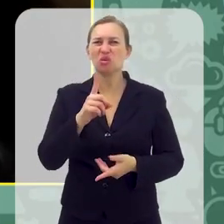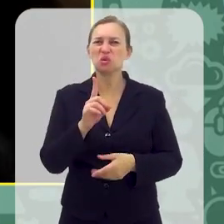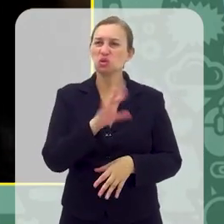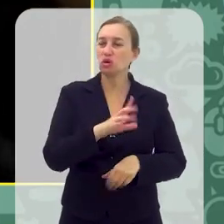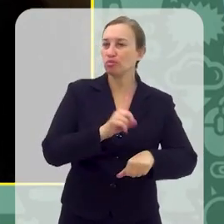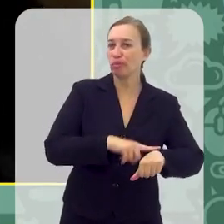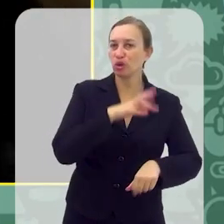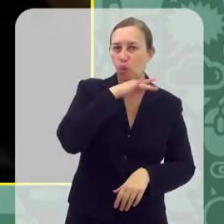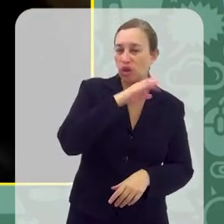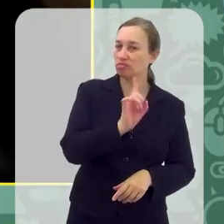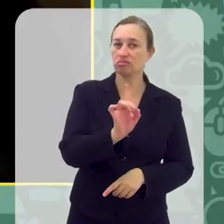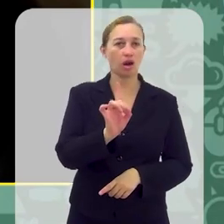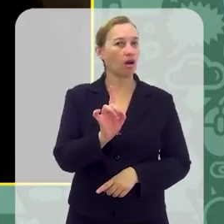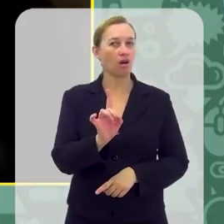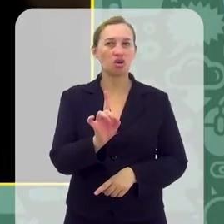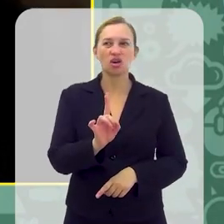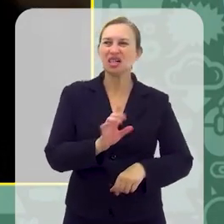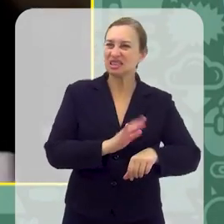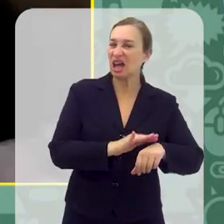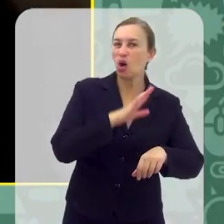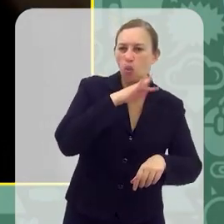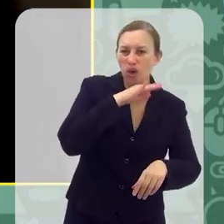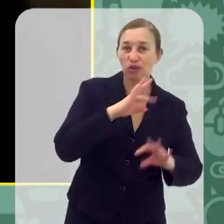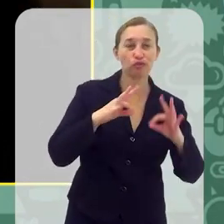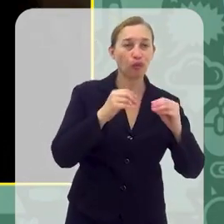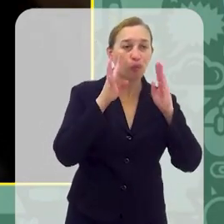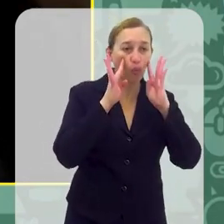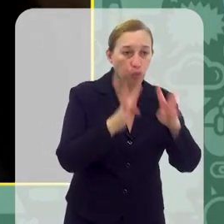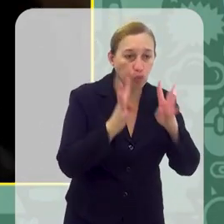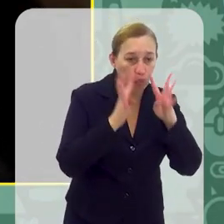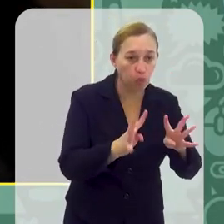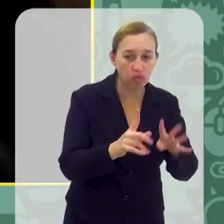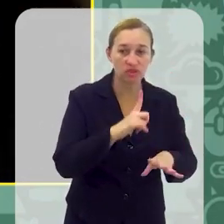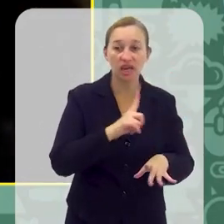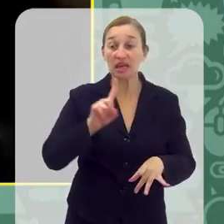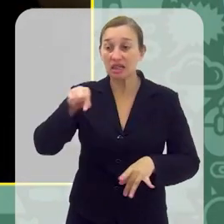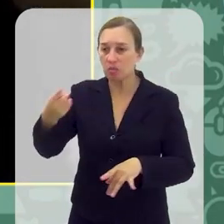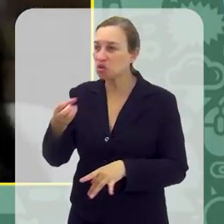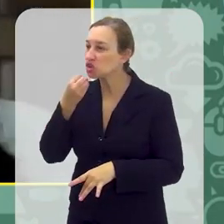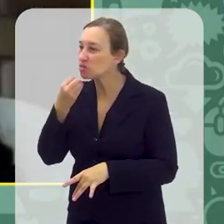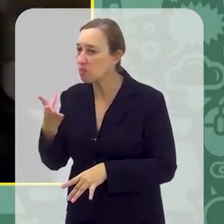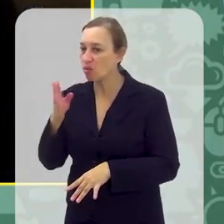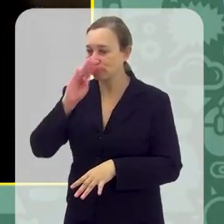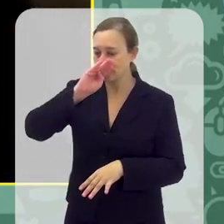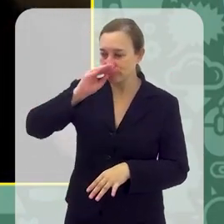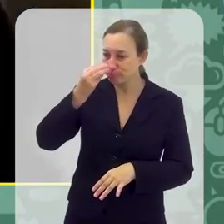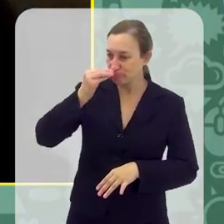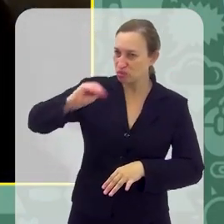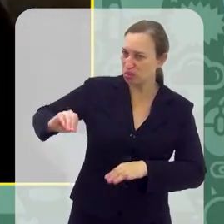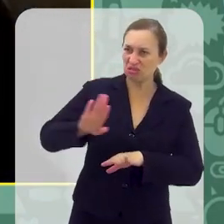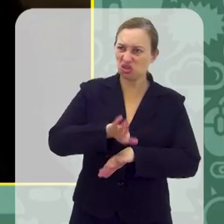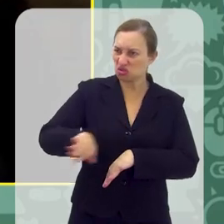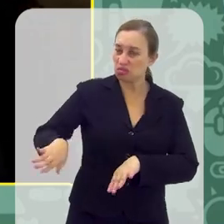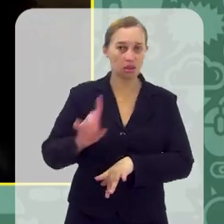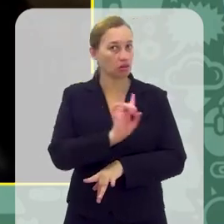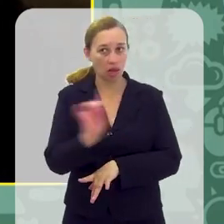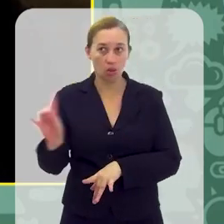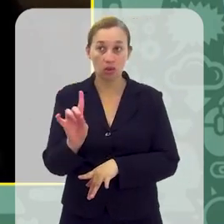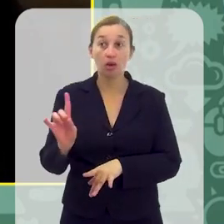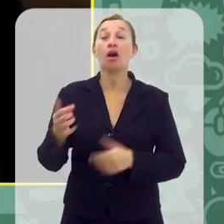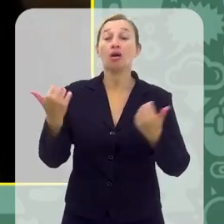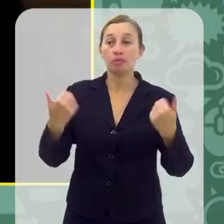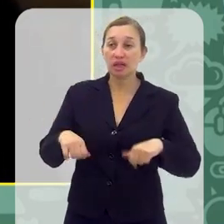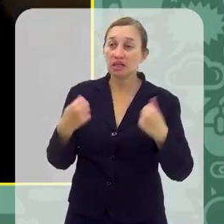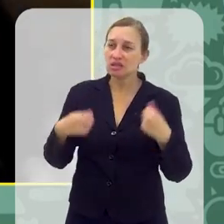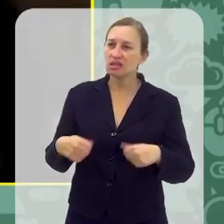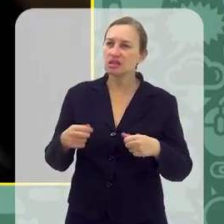só na hora que está ruim, né? Porque aí na hora que está ruim, ganha toda a atenção o jovem ali. A hora que fica bom, aí fica de lado de novo. Não, e não é assim,